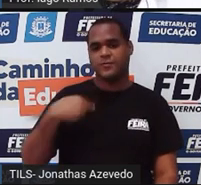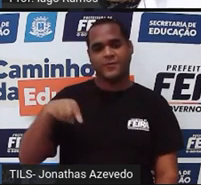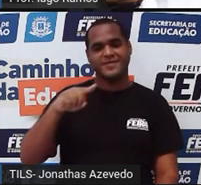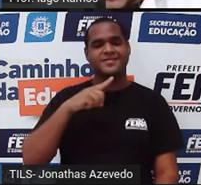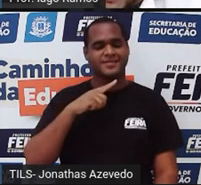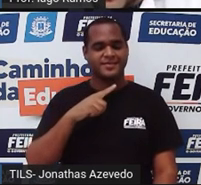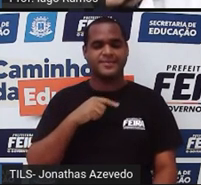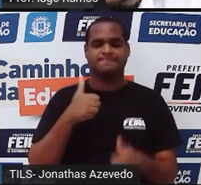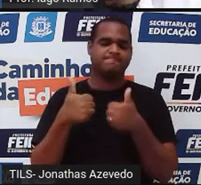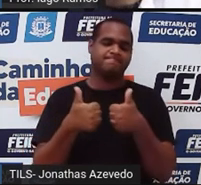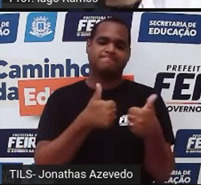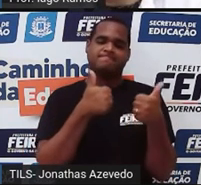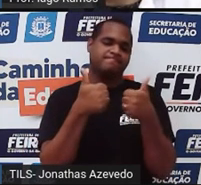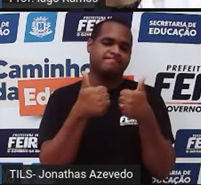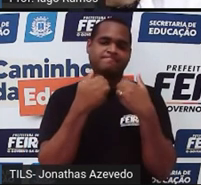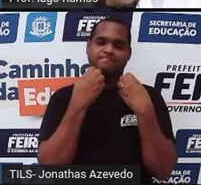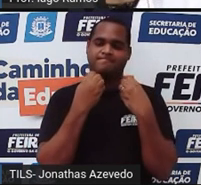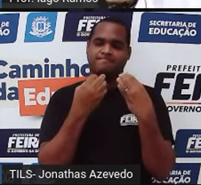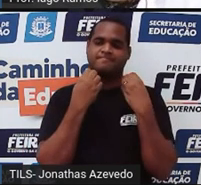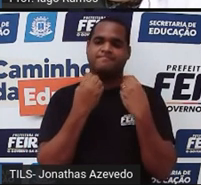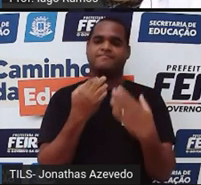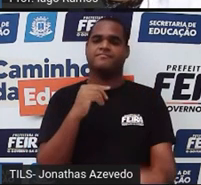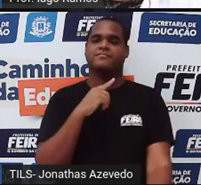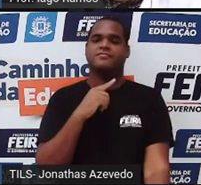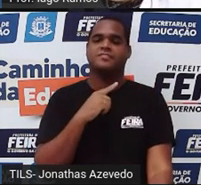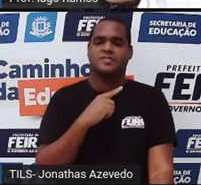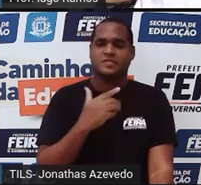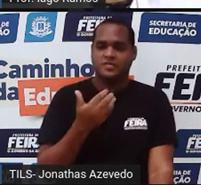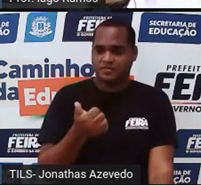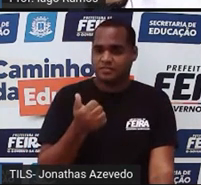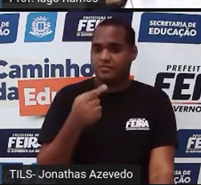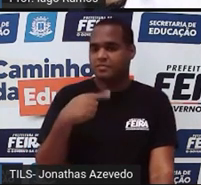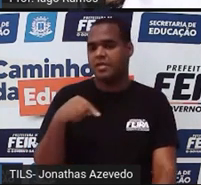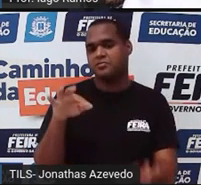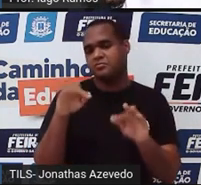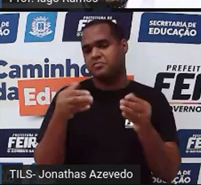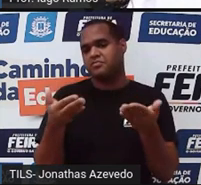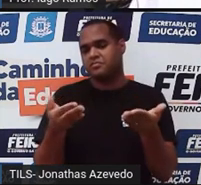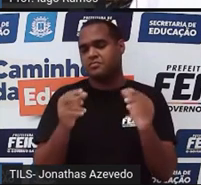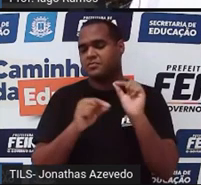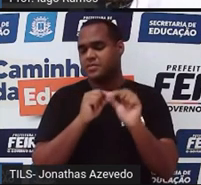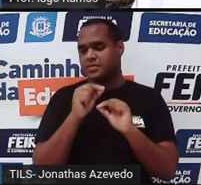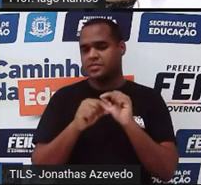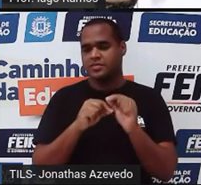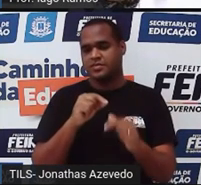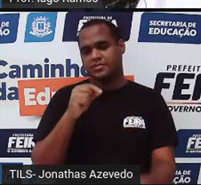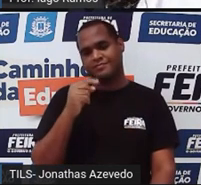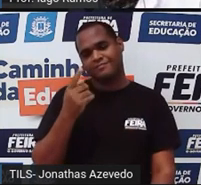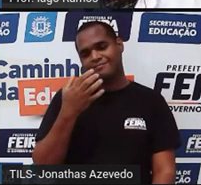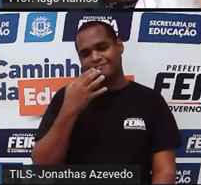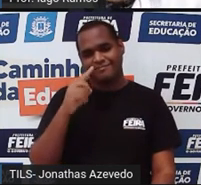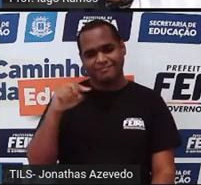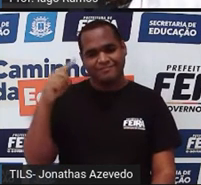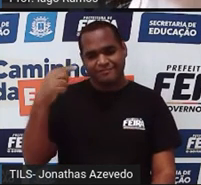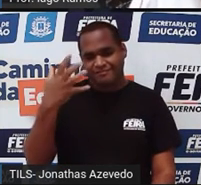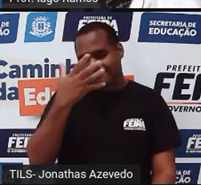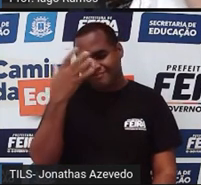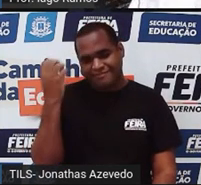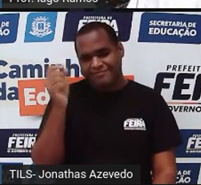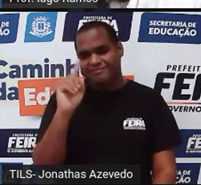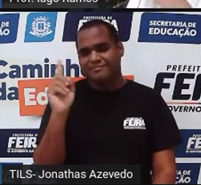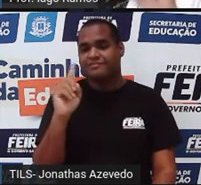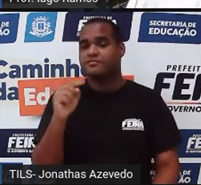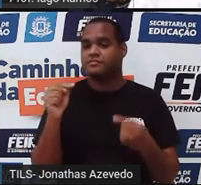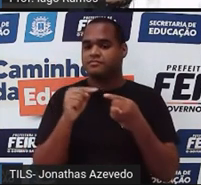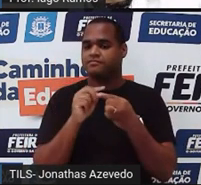né? Curtimos bastante, mas a gente vai ficar por aqui. Tá bom? Desde já até a próxima. Não esquece o